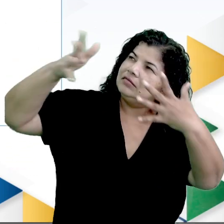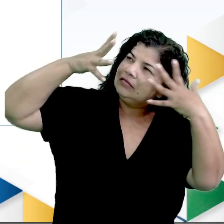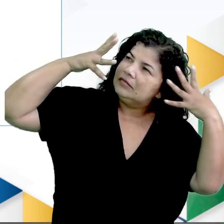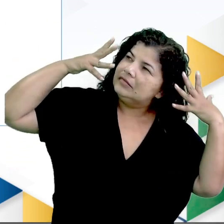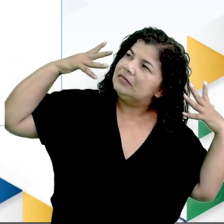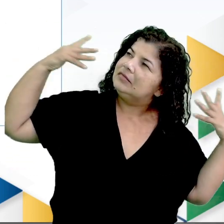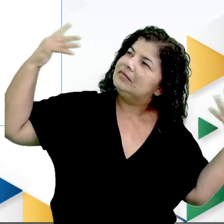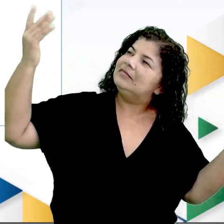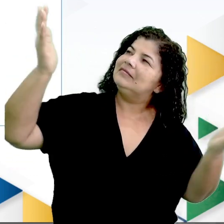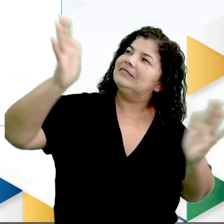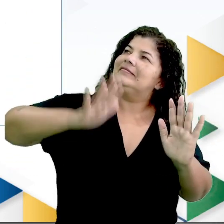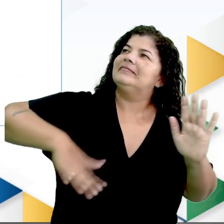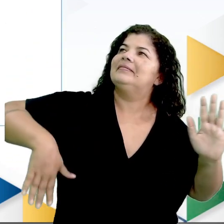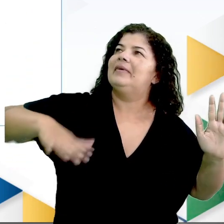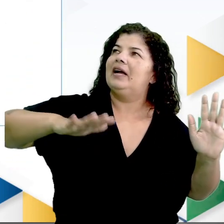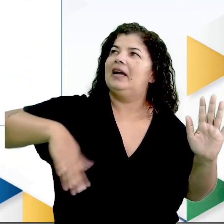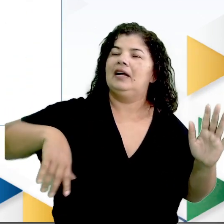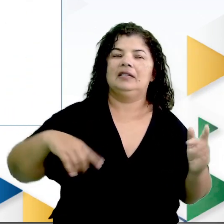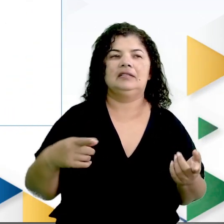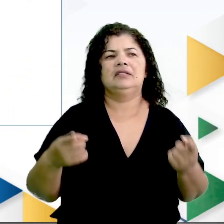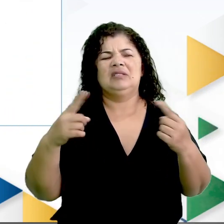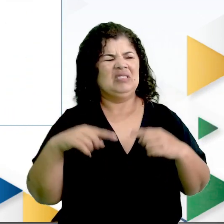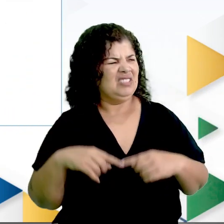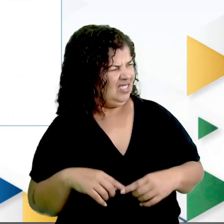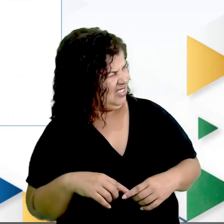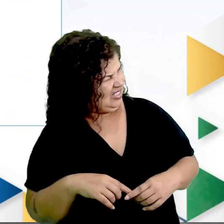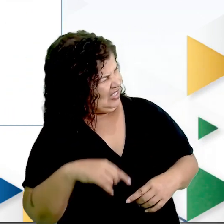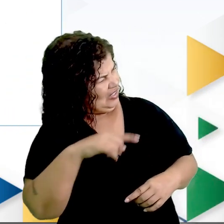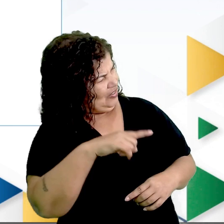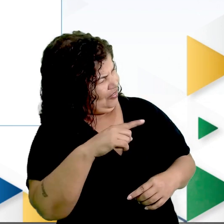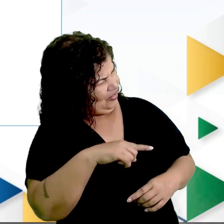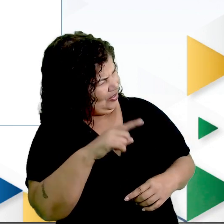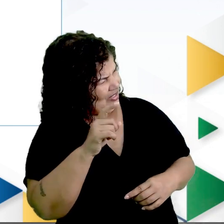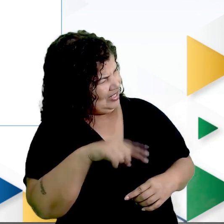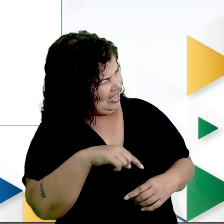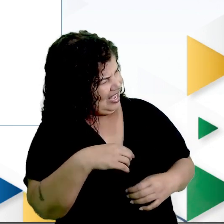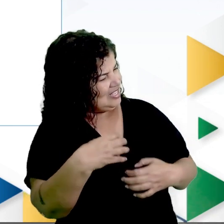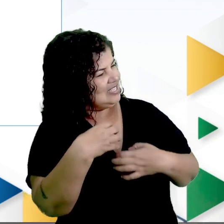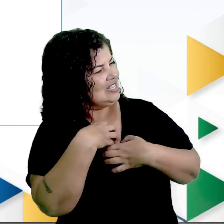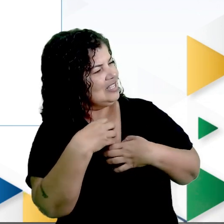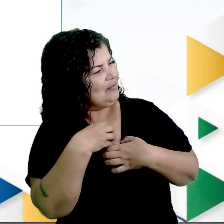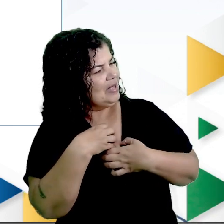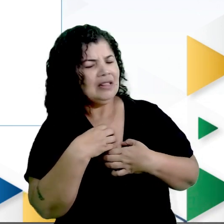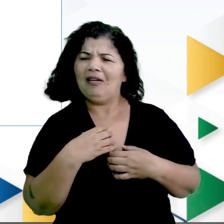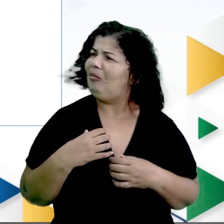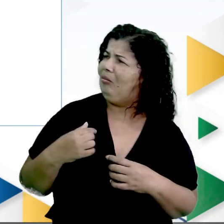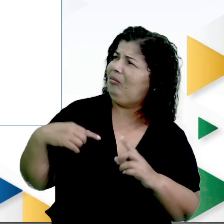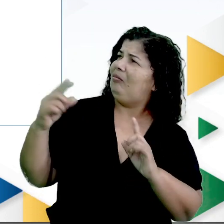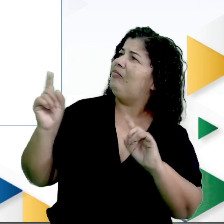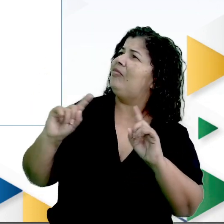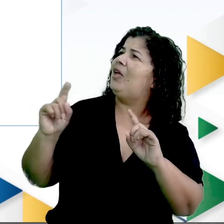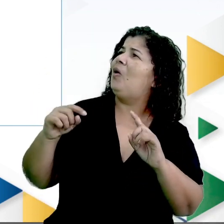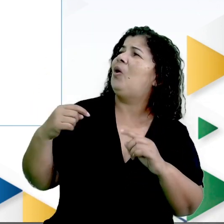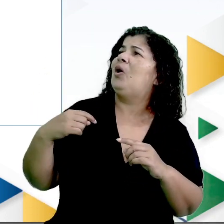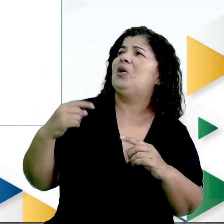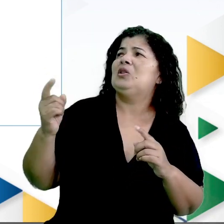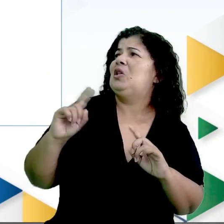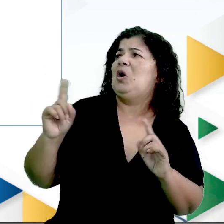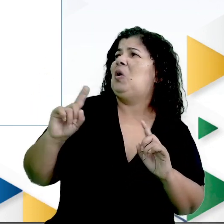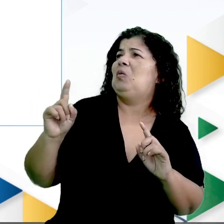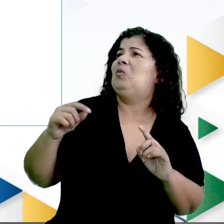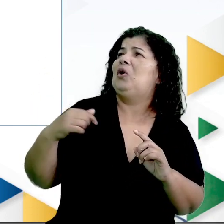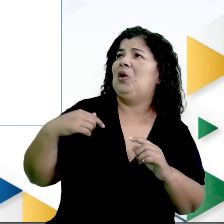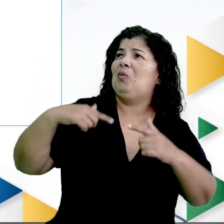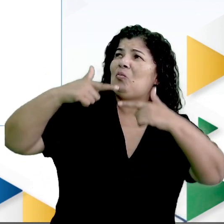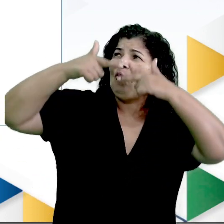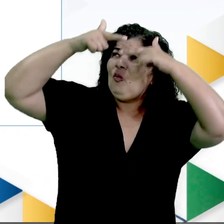alto mar. Aí o outro pergunta, você é sentimental? Ele diz, não, eu não sou, sou